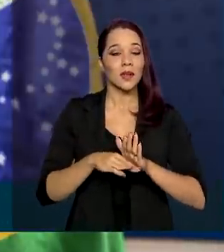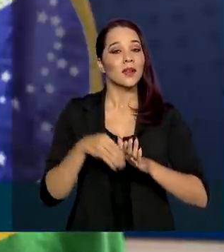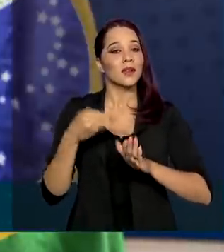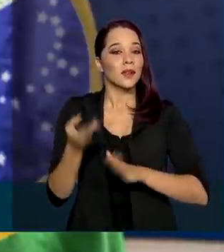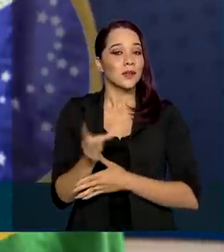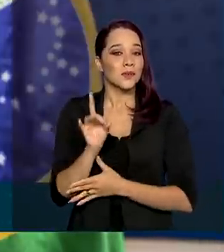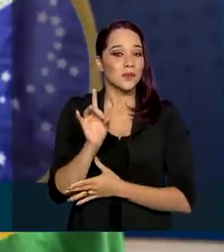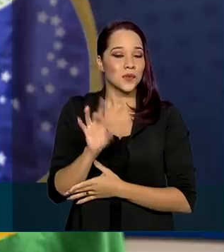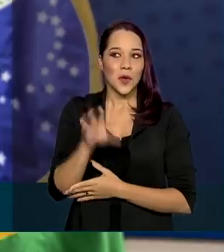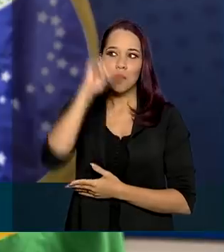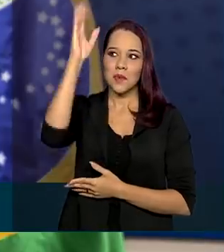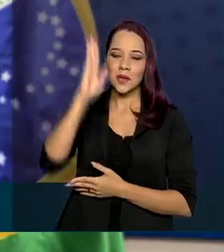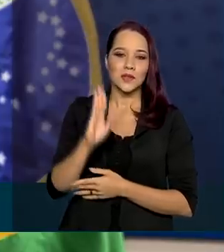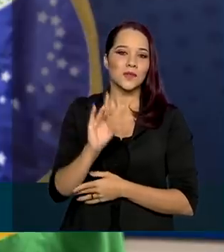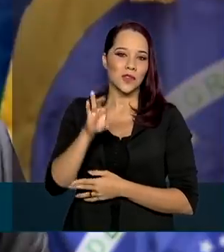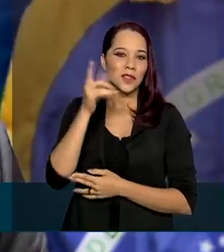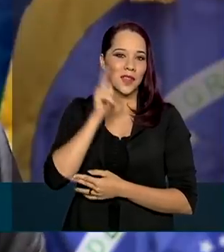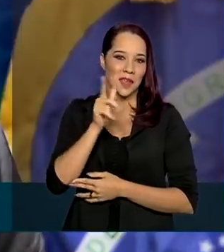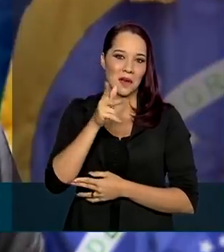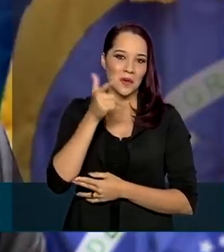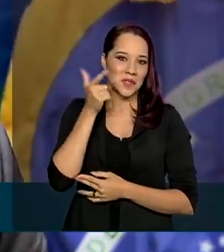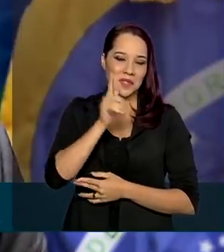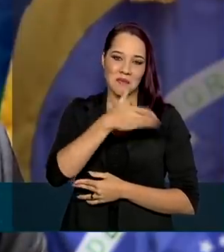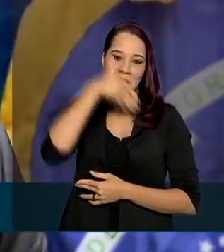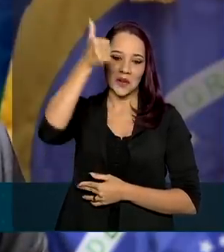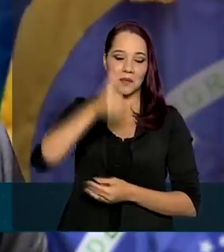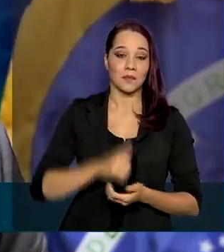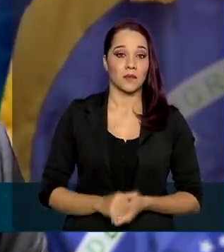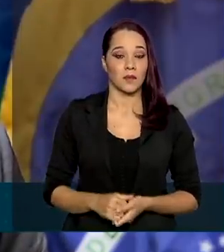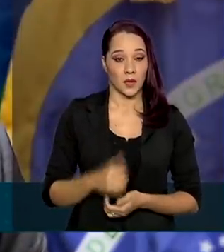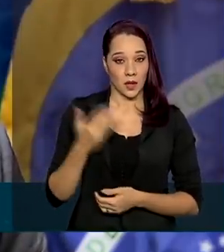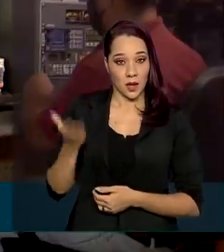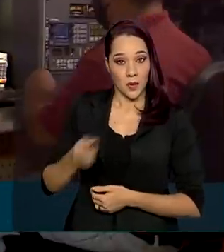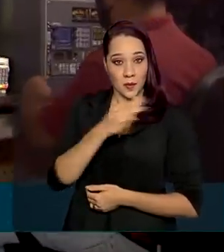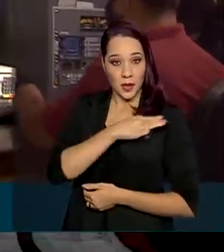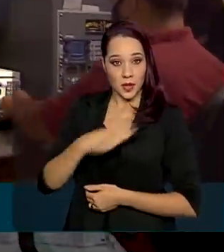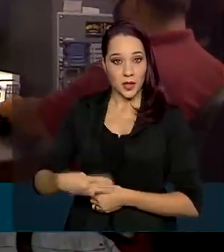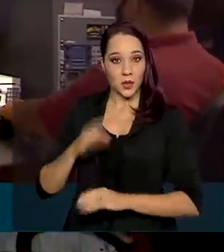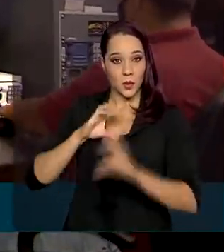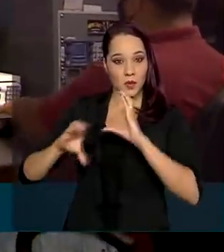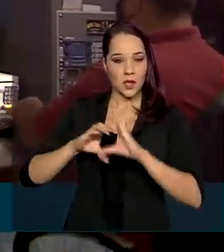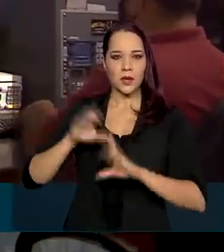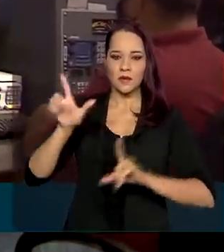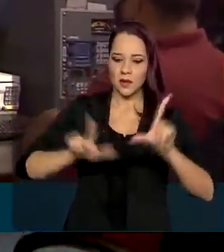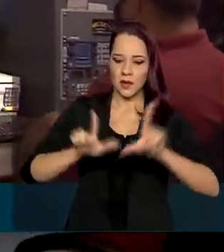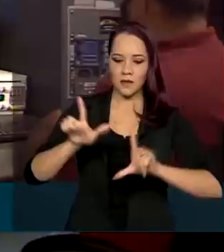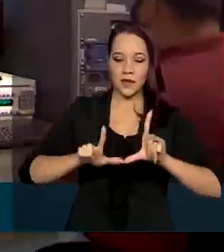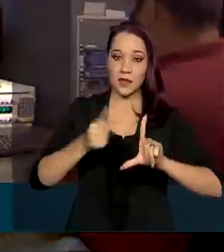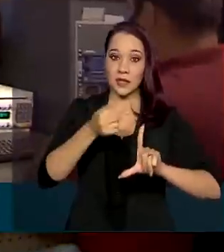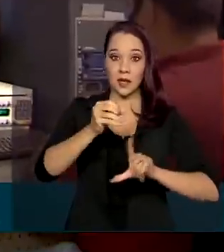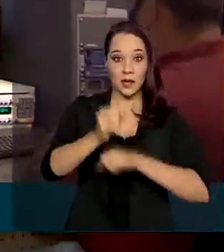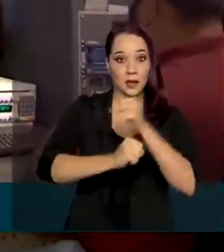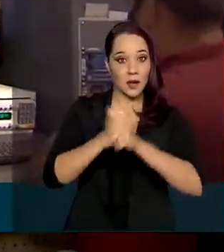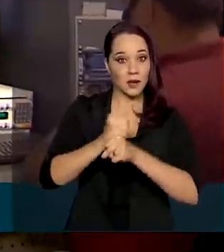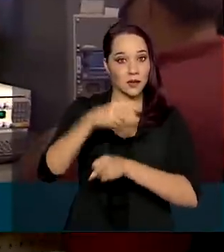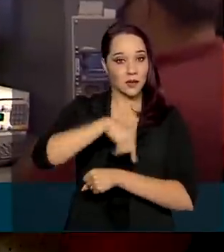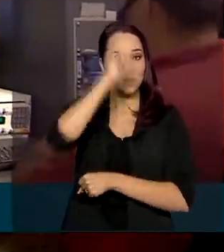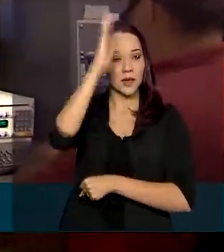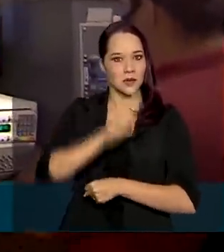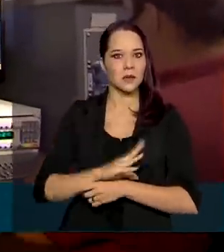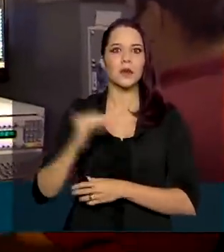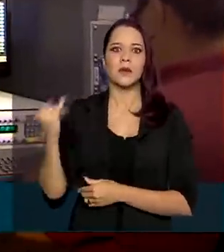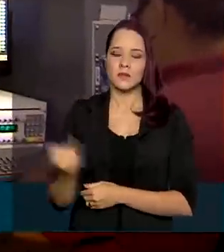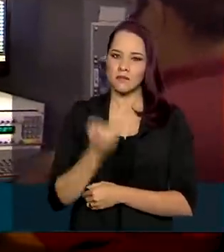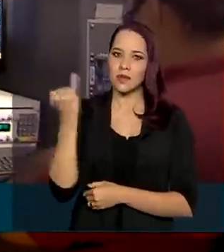o Brasil só tem a ganhar. Para o ministro das Comunicações, a TV chega aos 70 anos no Brasil como um